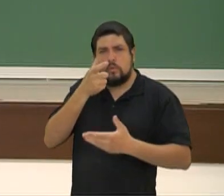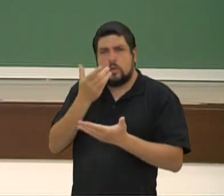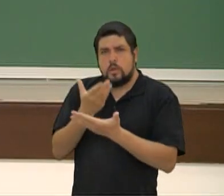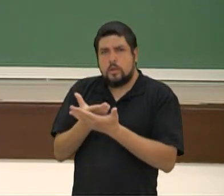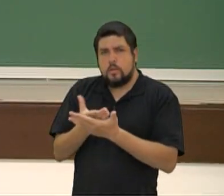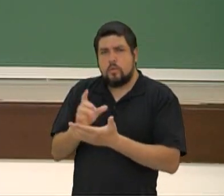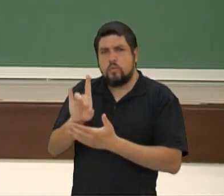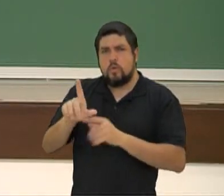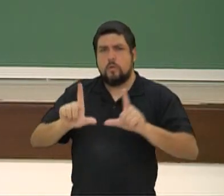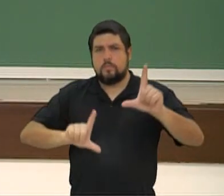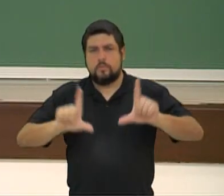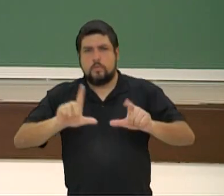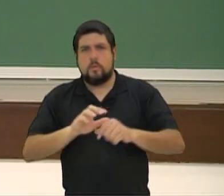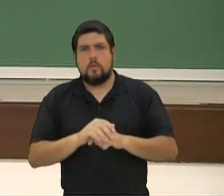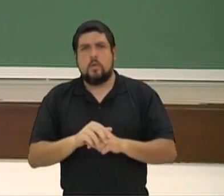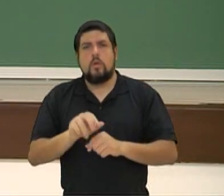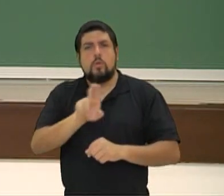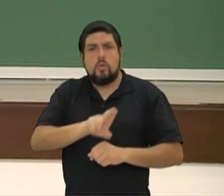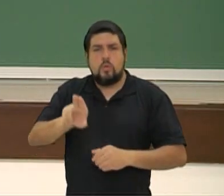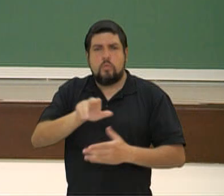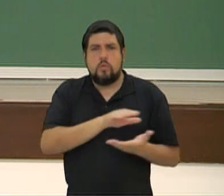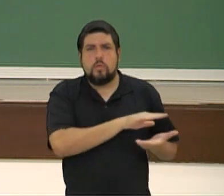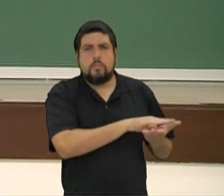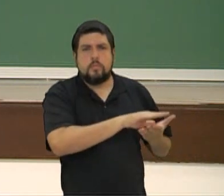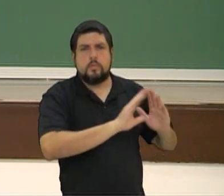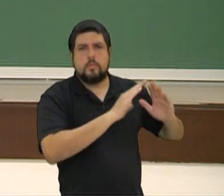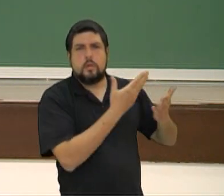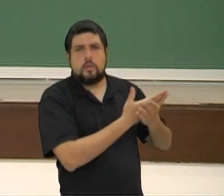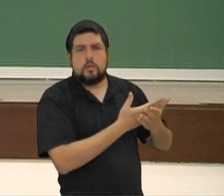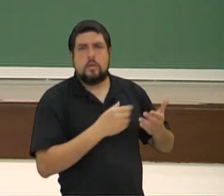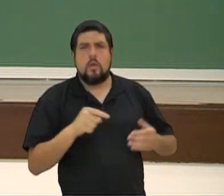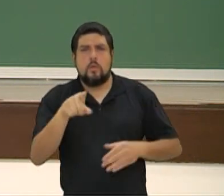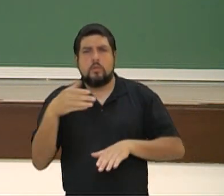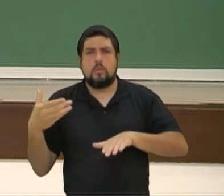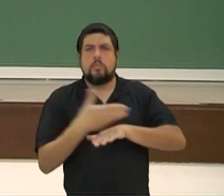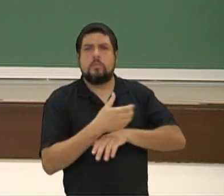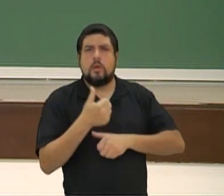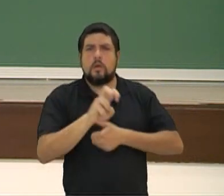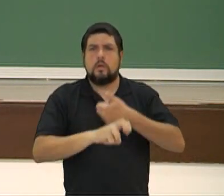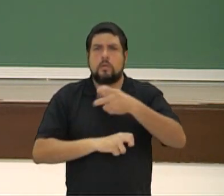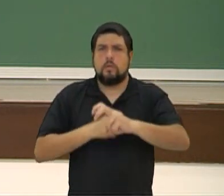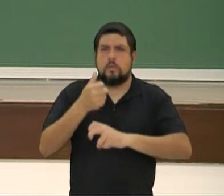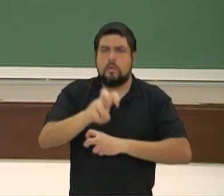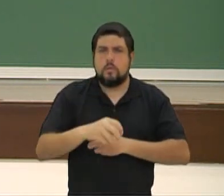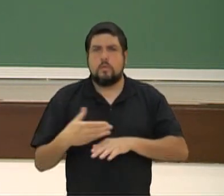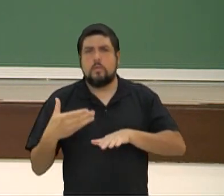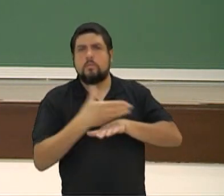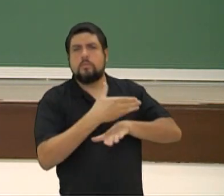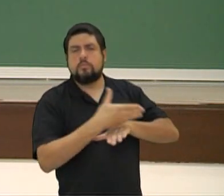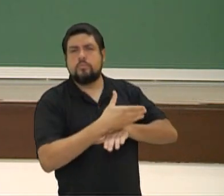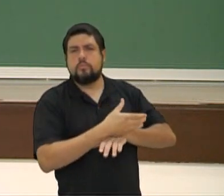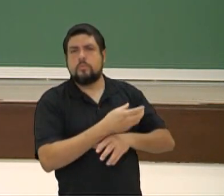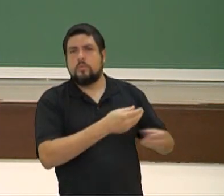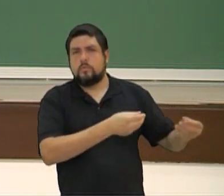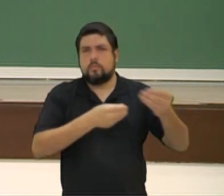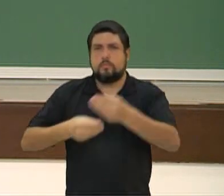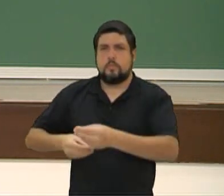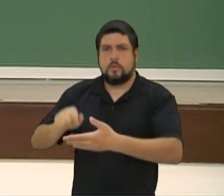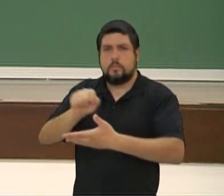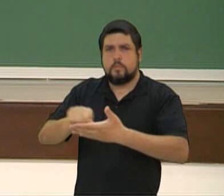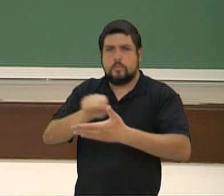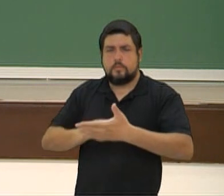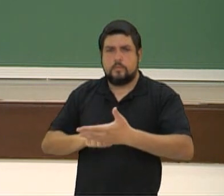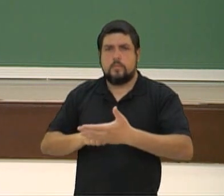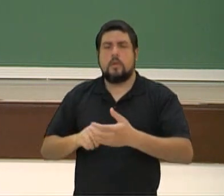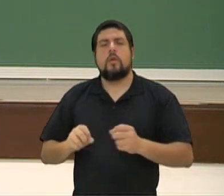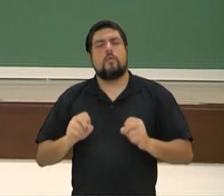televisão, você utiliza o material impresso lá no colégio, que você vai buscar a cada 15 dias e tal, né? Pois bem, tranquilo, pô, massa,